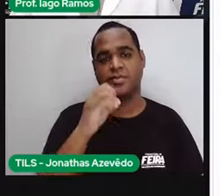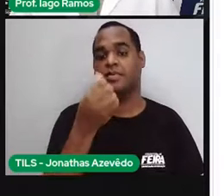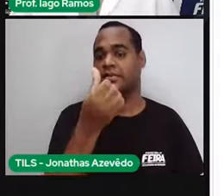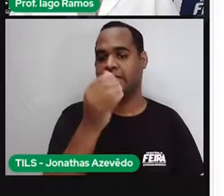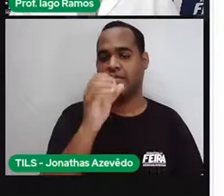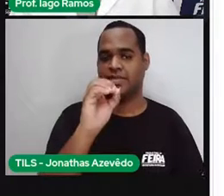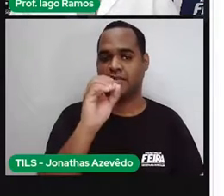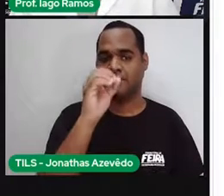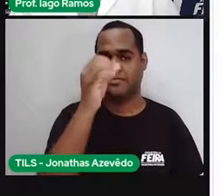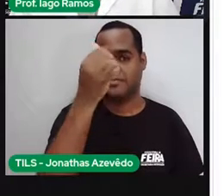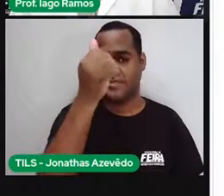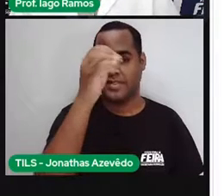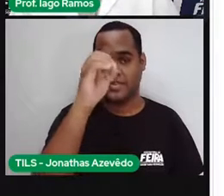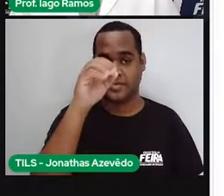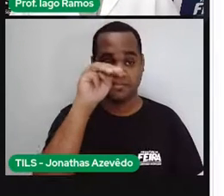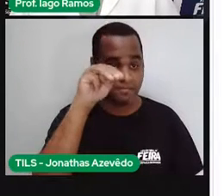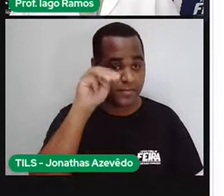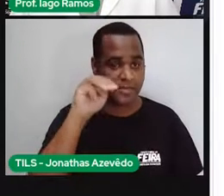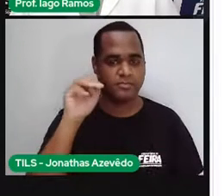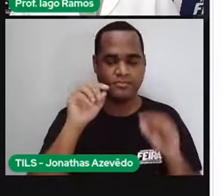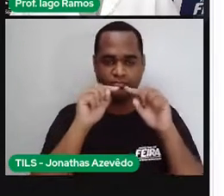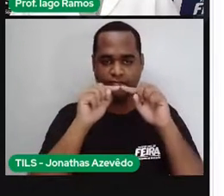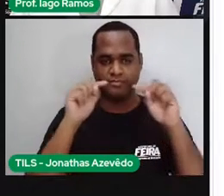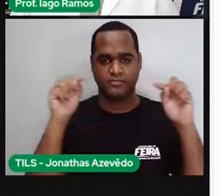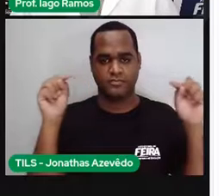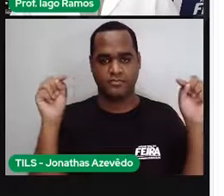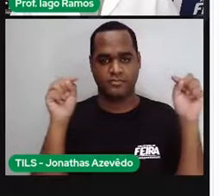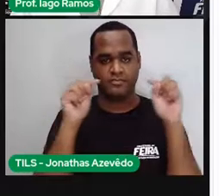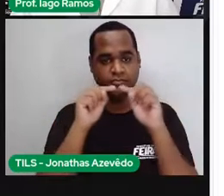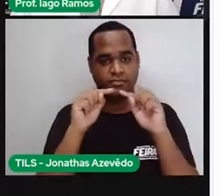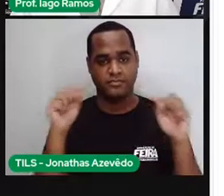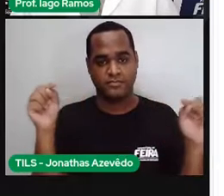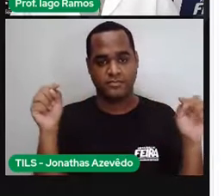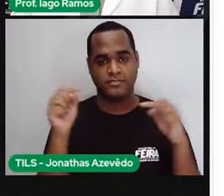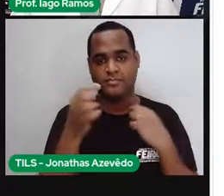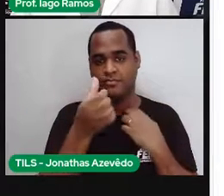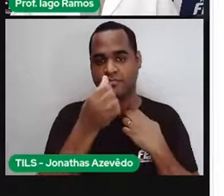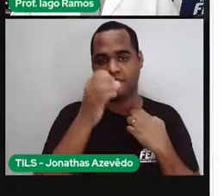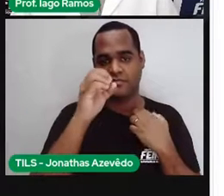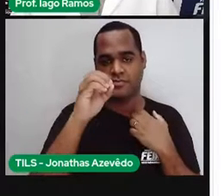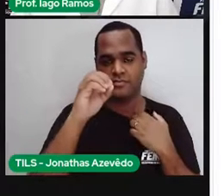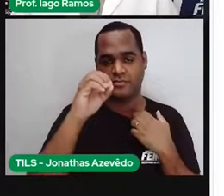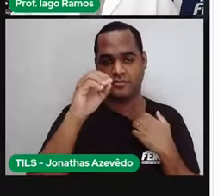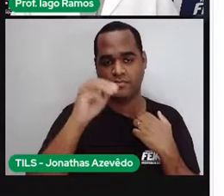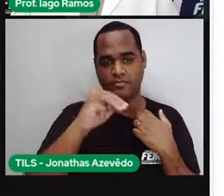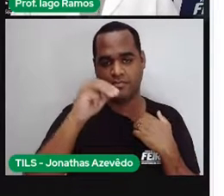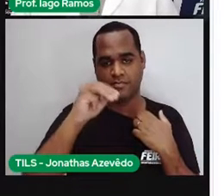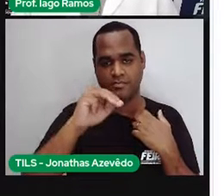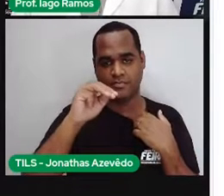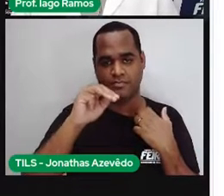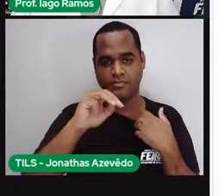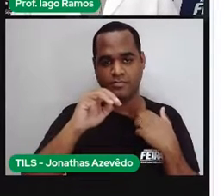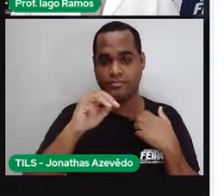de comprimento tanto em cima quanto embaixo tem o mesmo tamanho